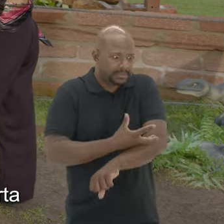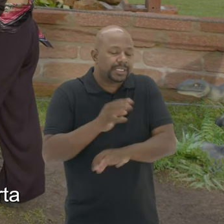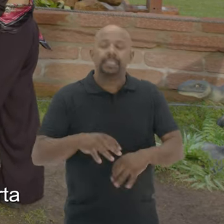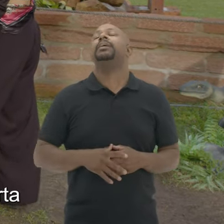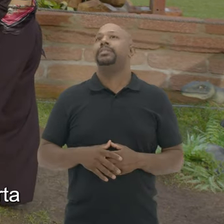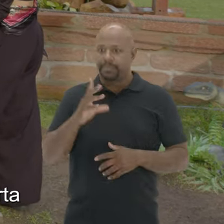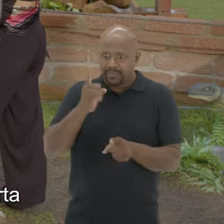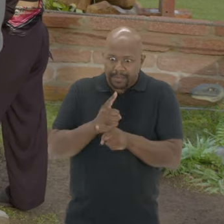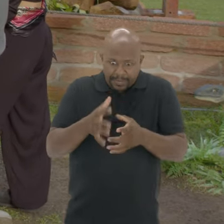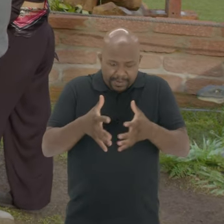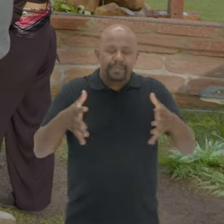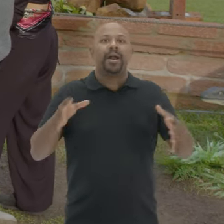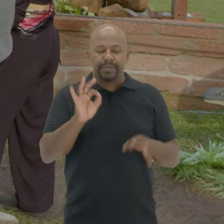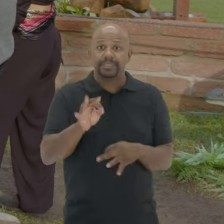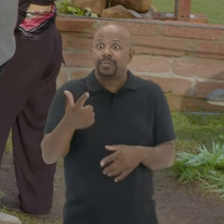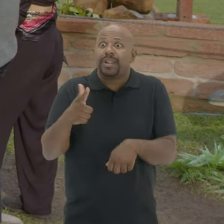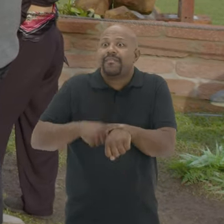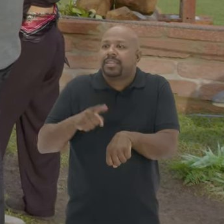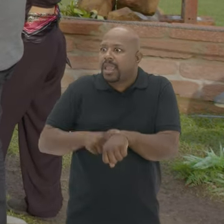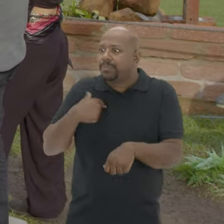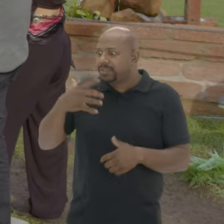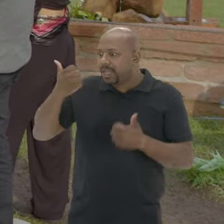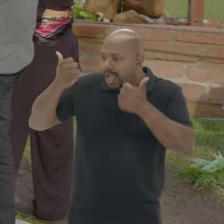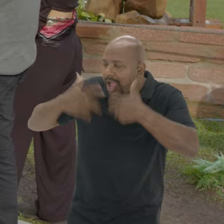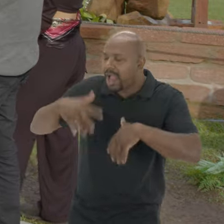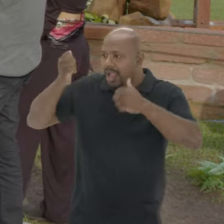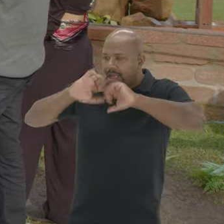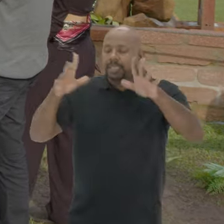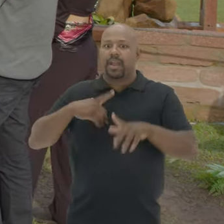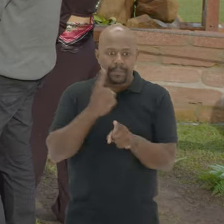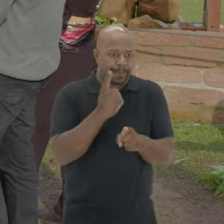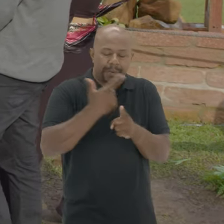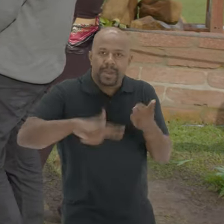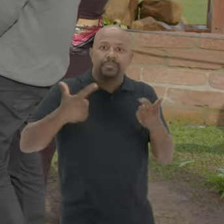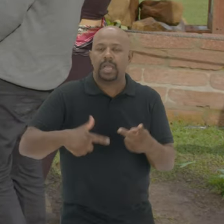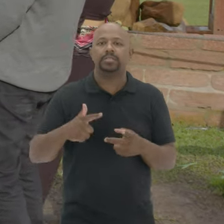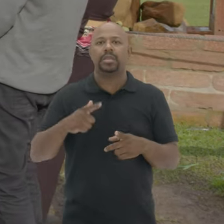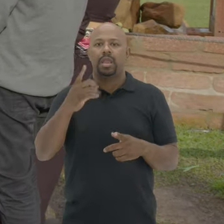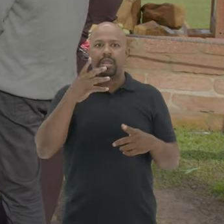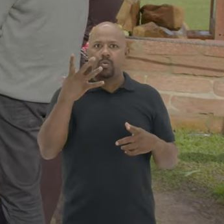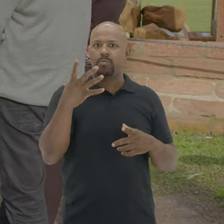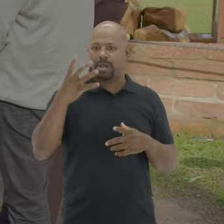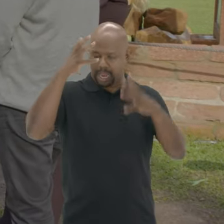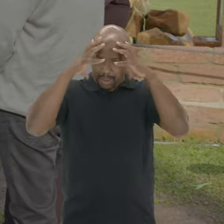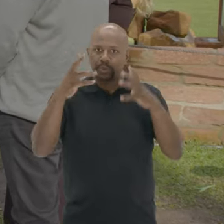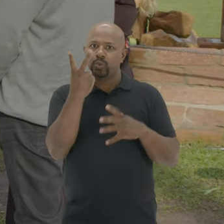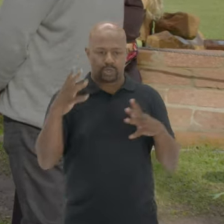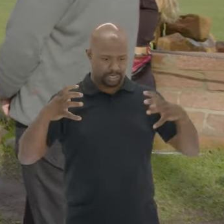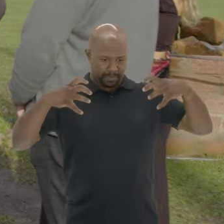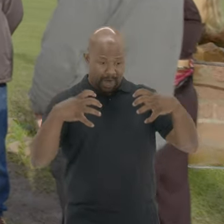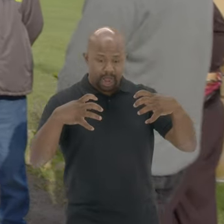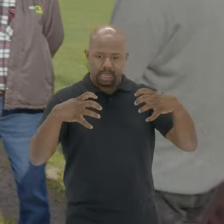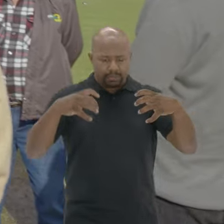sensação de descoberta Que vai ampliando cada vez mais E dava nem tempo de absorver uma Porque começou a aparecer mais Logo em seguida um crânio Em frente ao outro